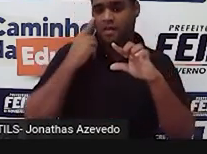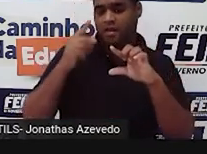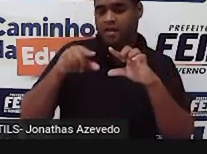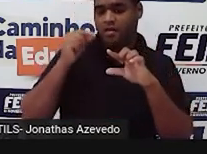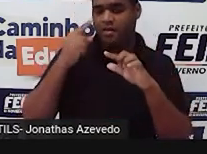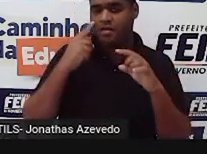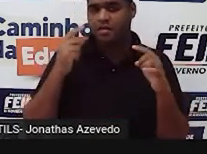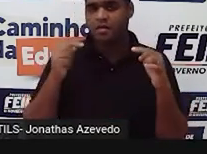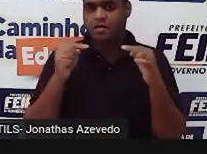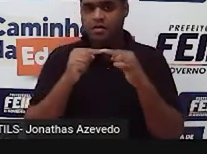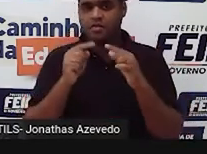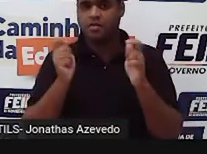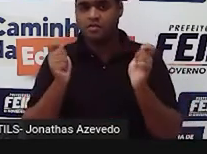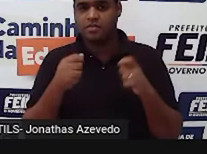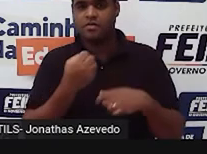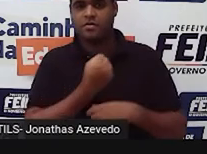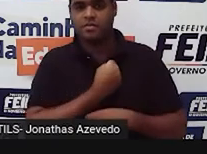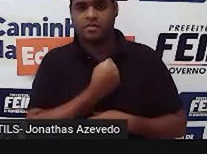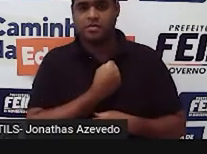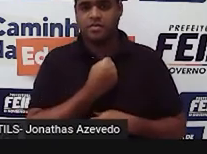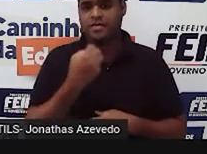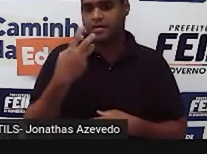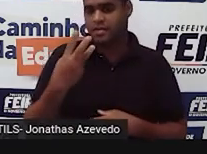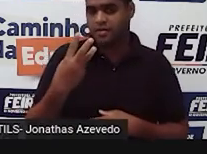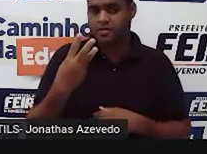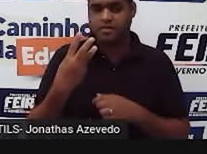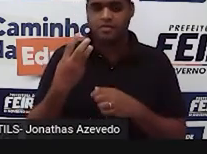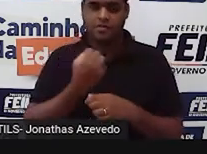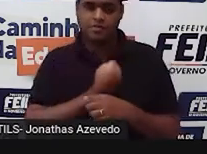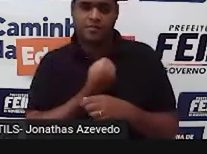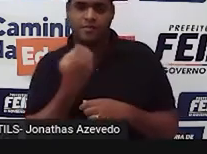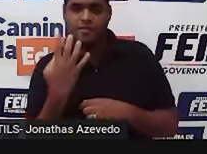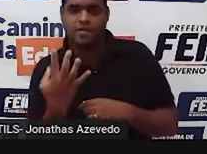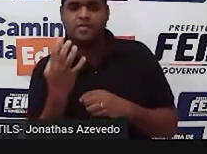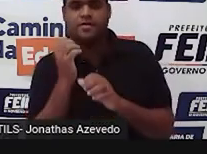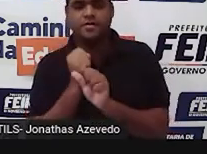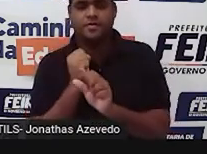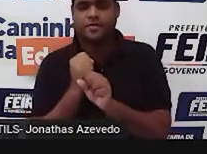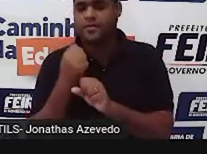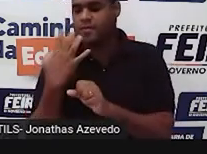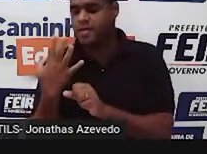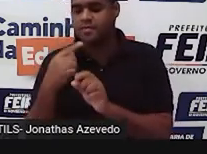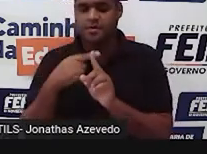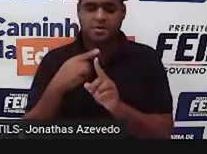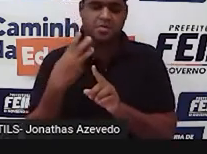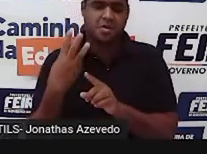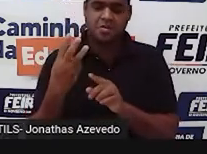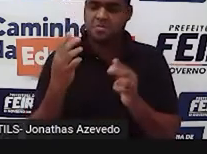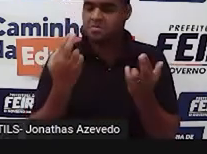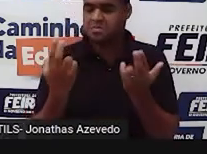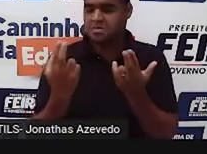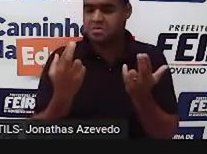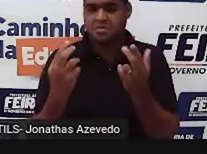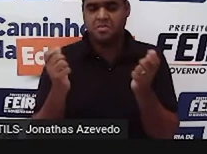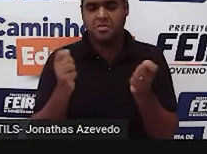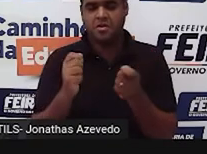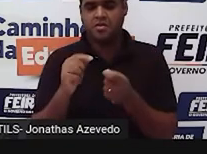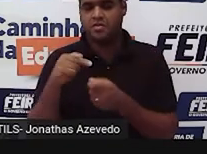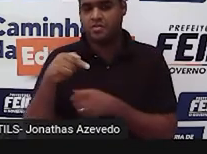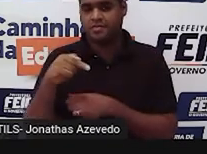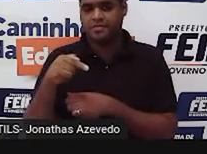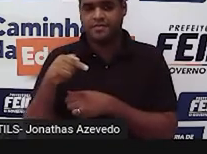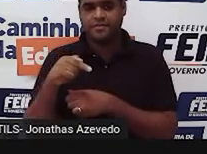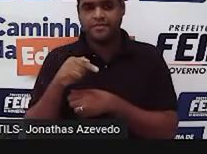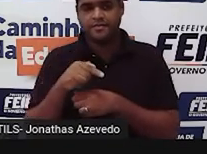dois que eu vou somar é 3 e 4. Então eu vou fazer 3 mais 4 ou 4 mais 3, isso vai dar 7.